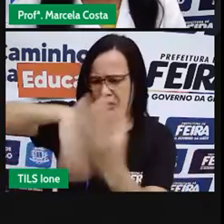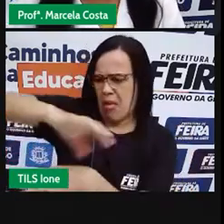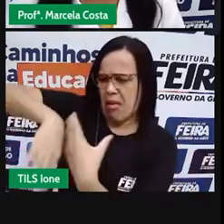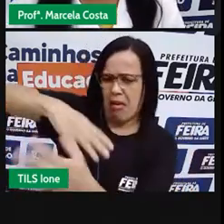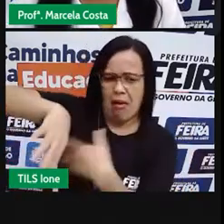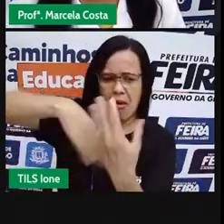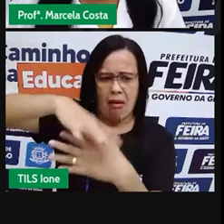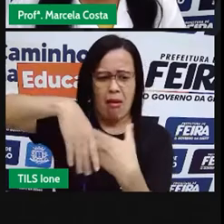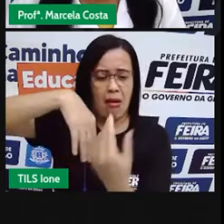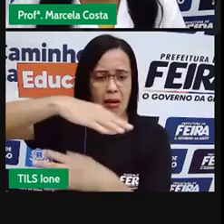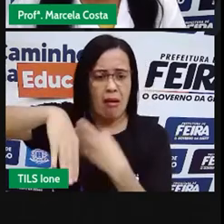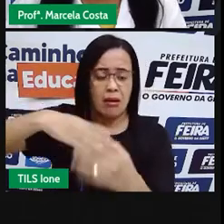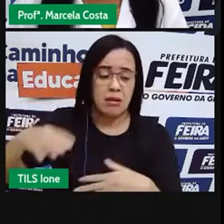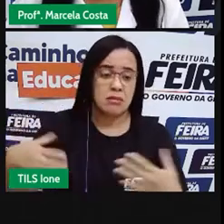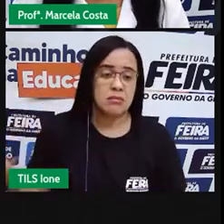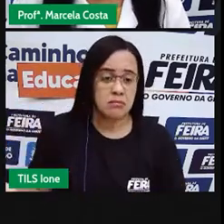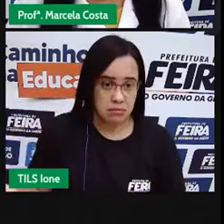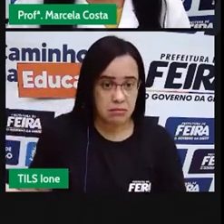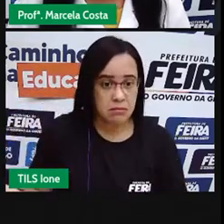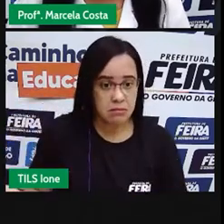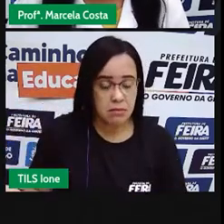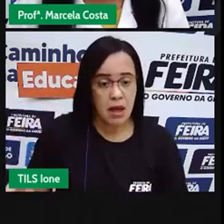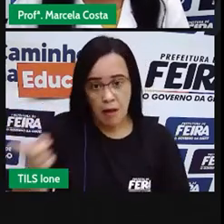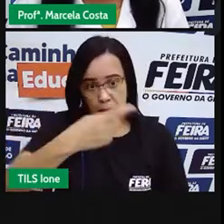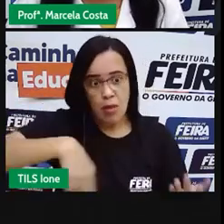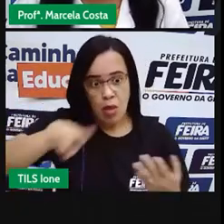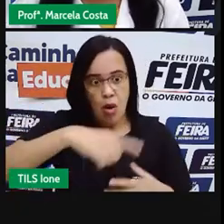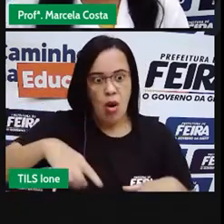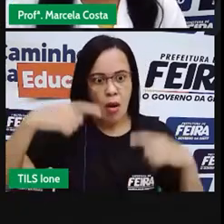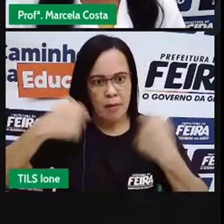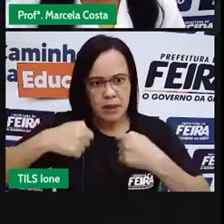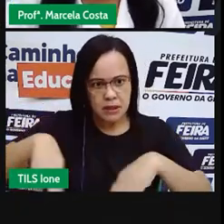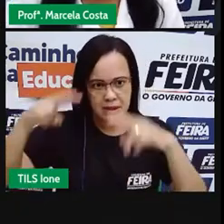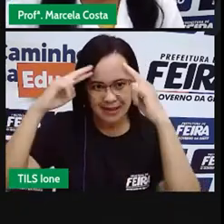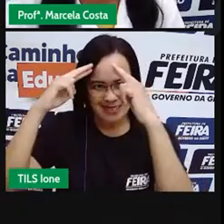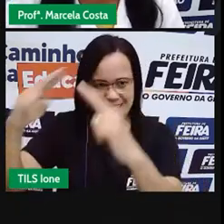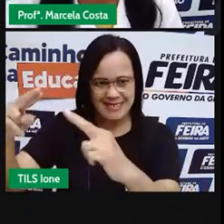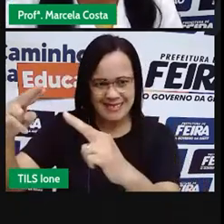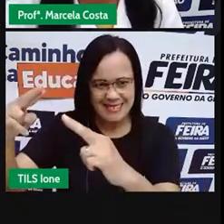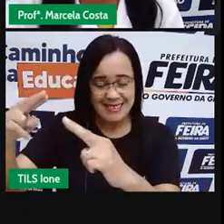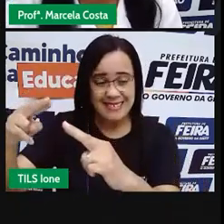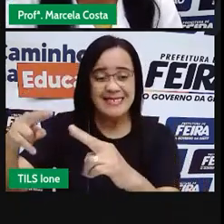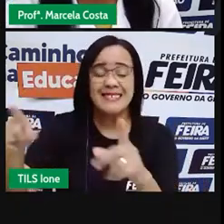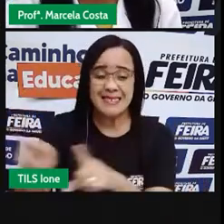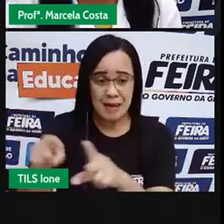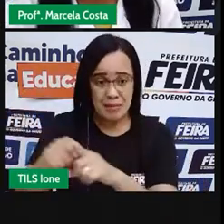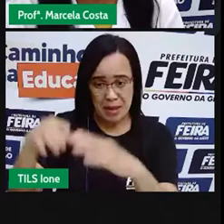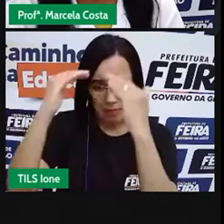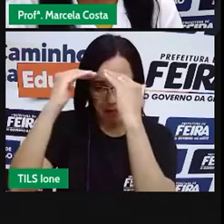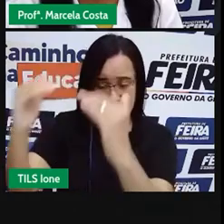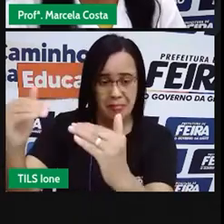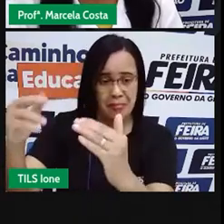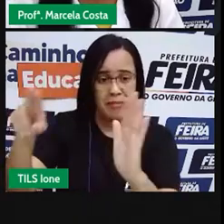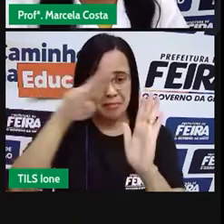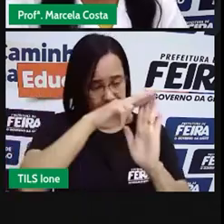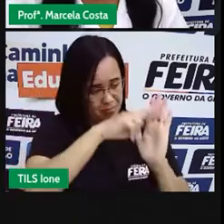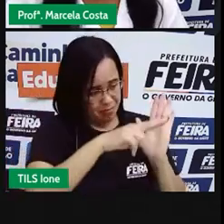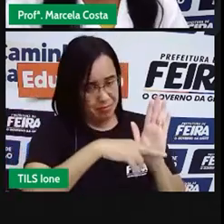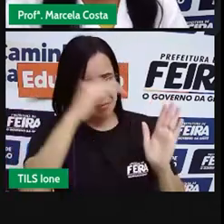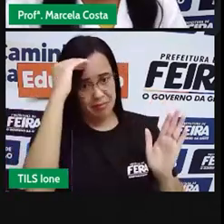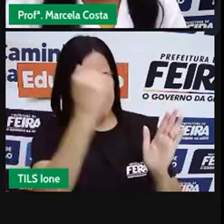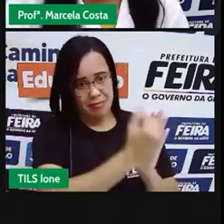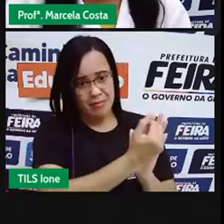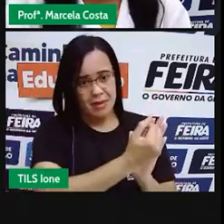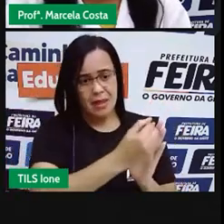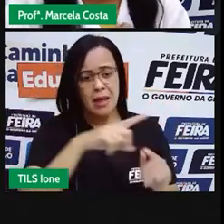Por isso que a gente precisa seguir as regras, que as regras são feitas para melhorar a convivência entre as pessoas,